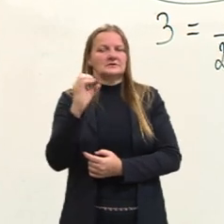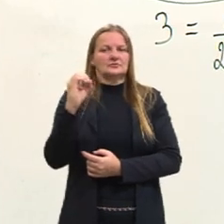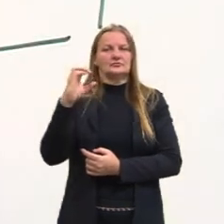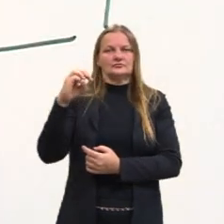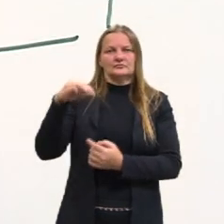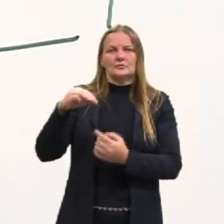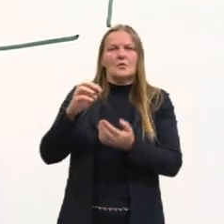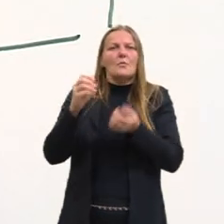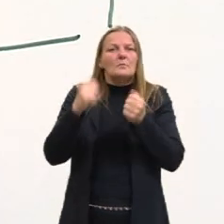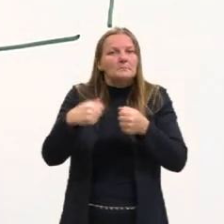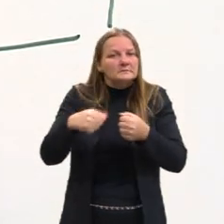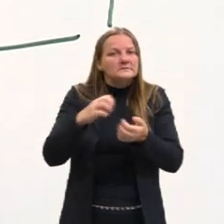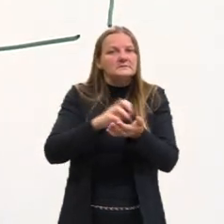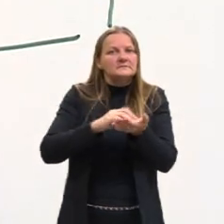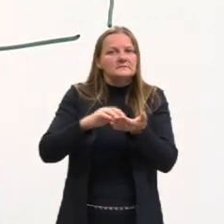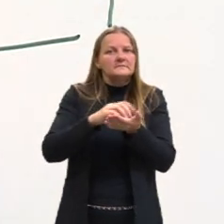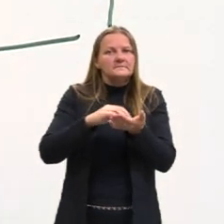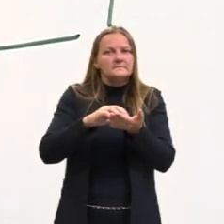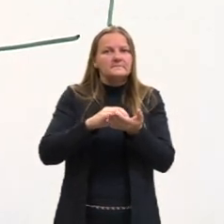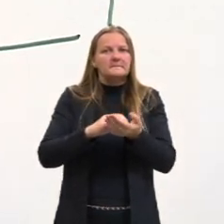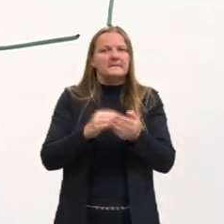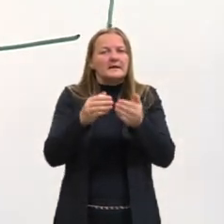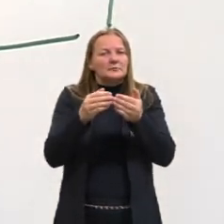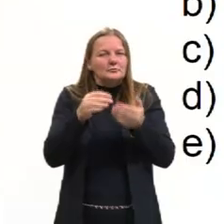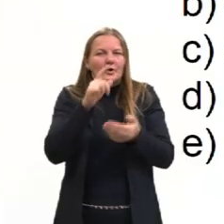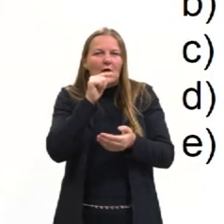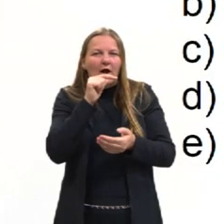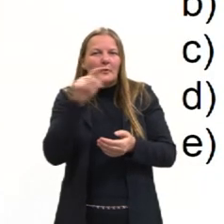posso calcular. Vou tomar uma água aqui e a gente já retoma.